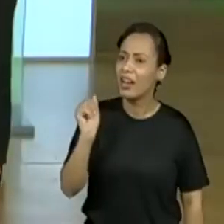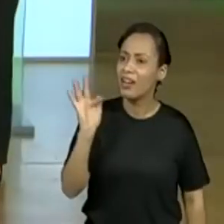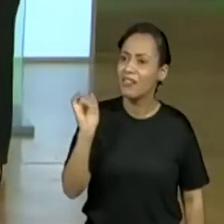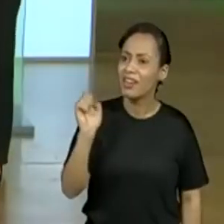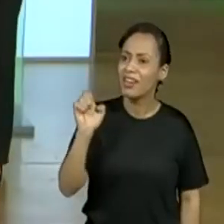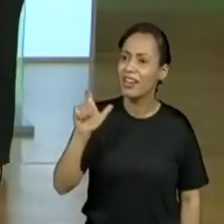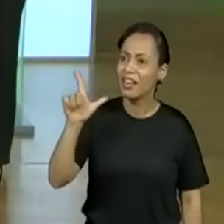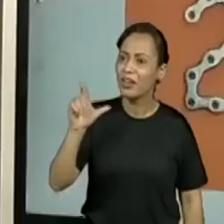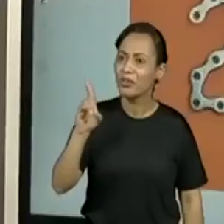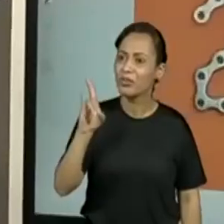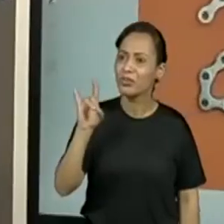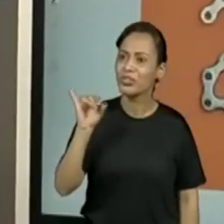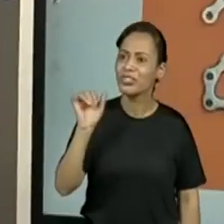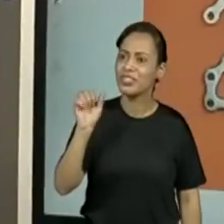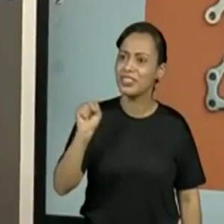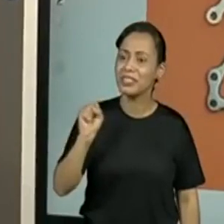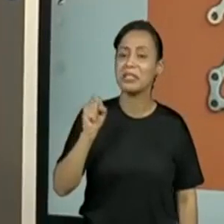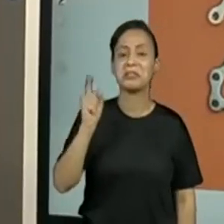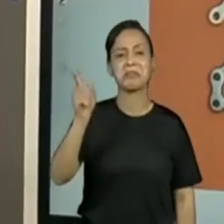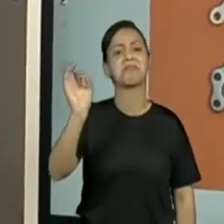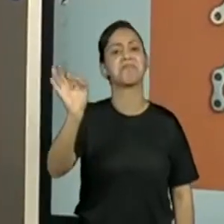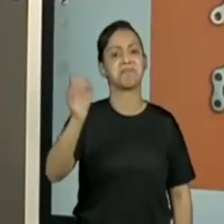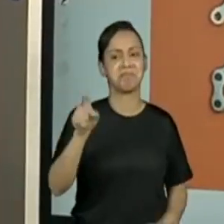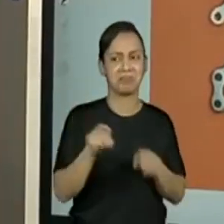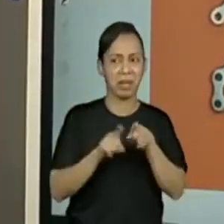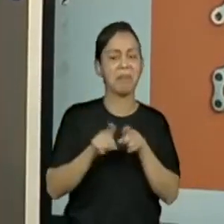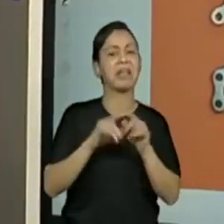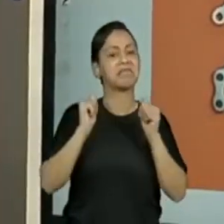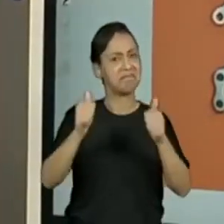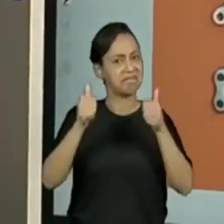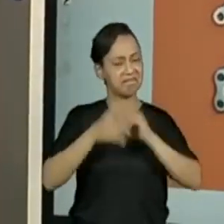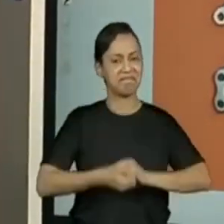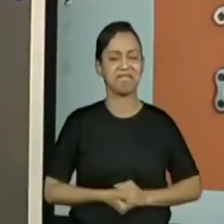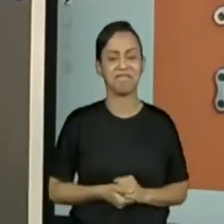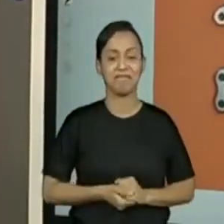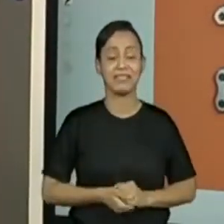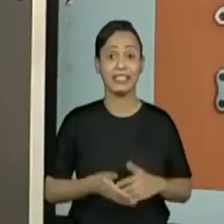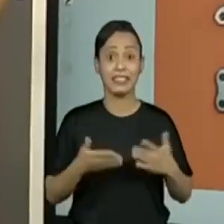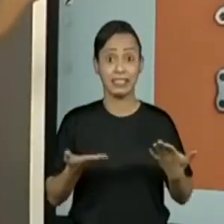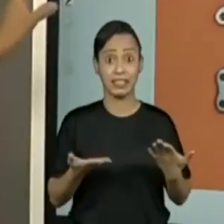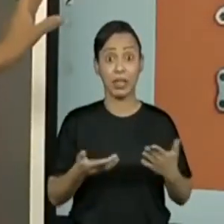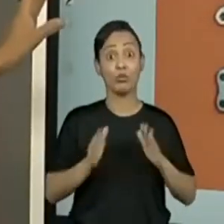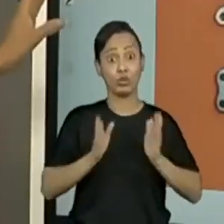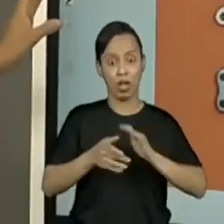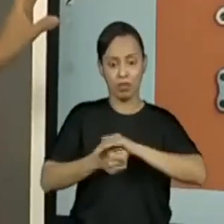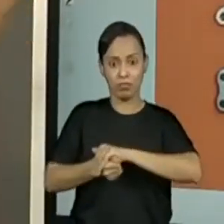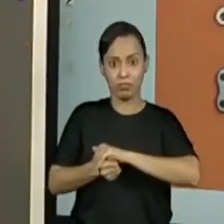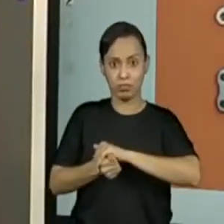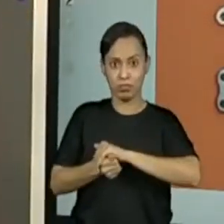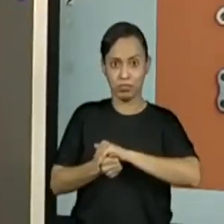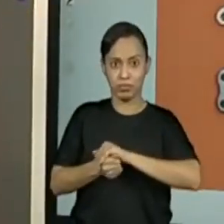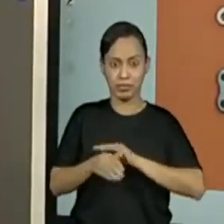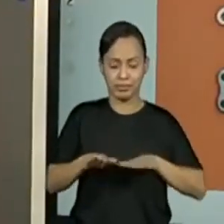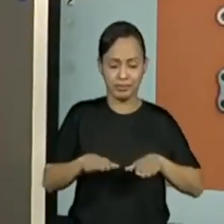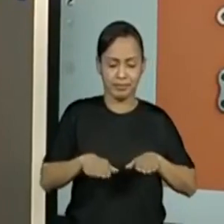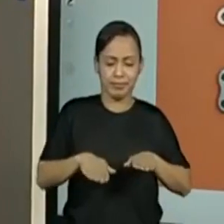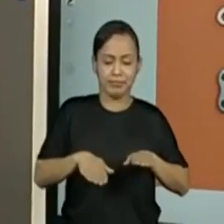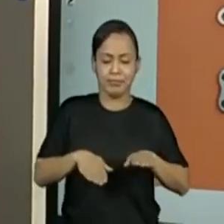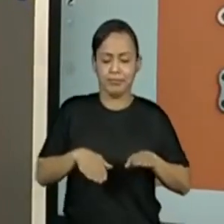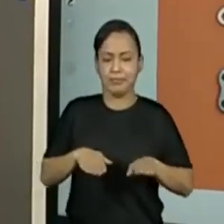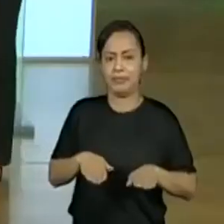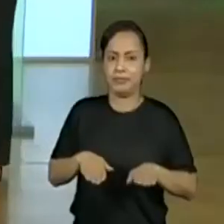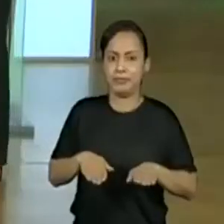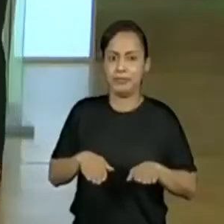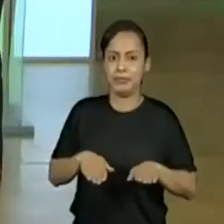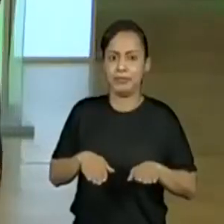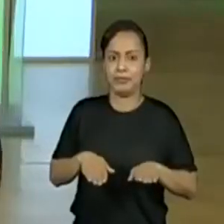Muito bom. Que bom que estão conosco. Então, o jabuti deu um primeiro passo e agora chegou